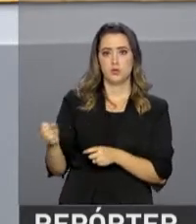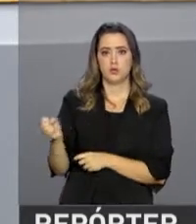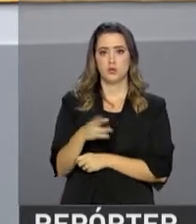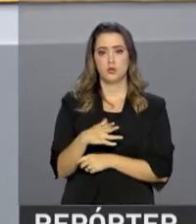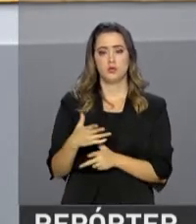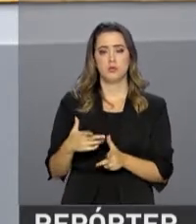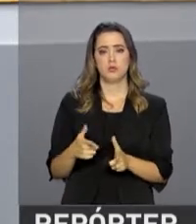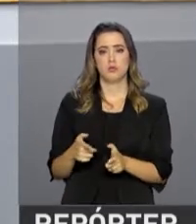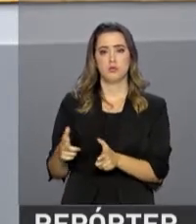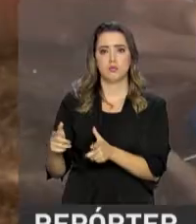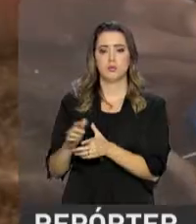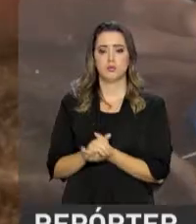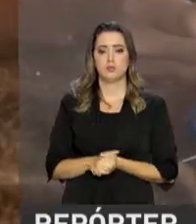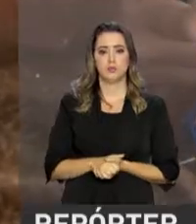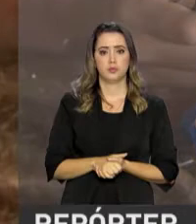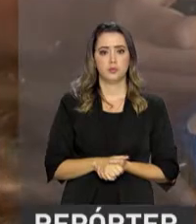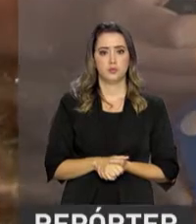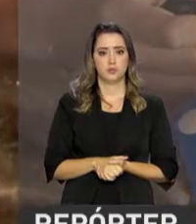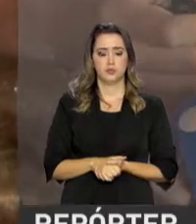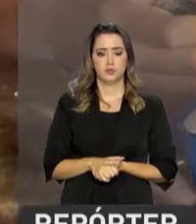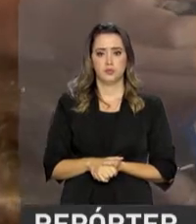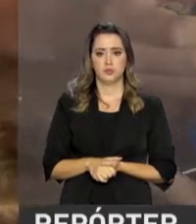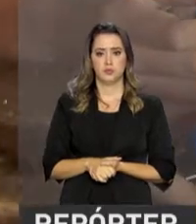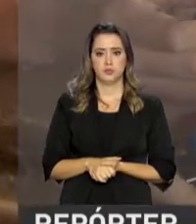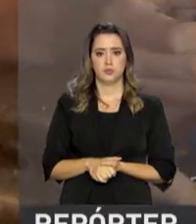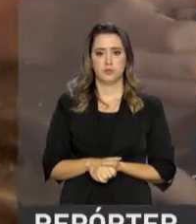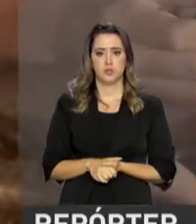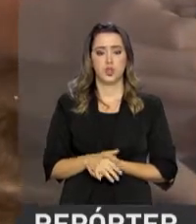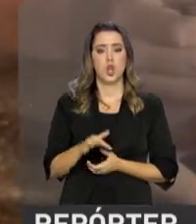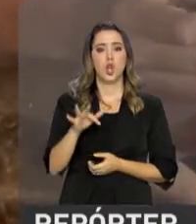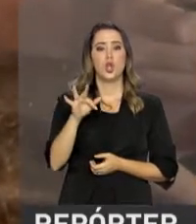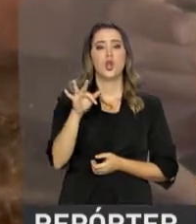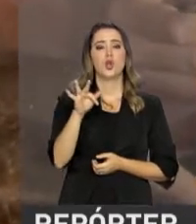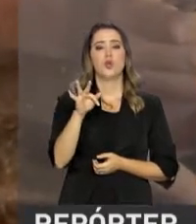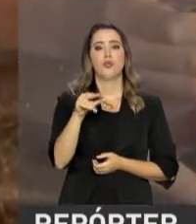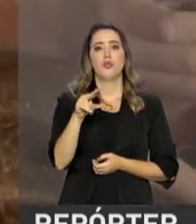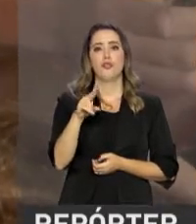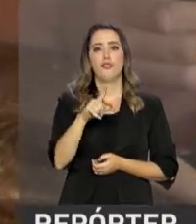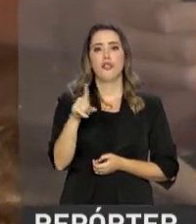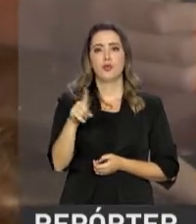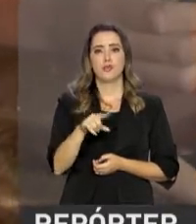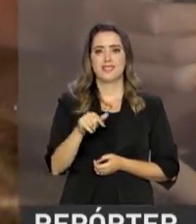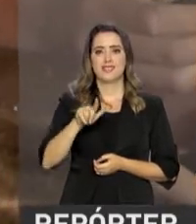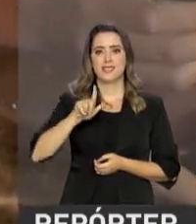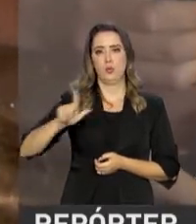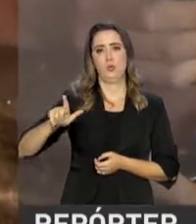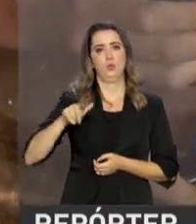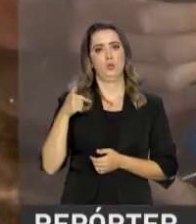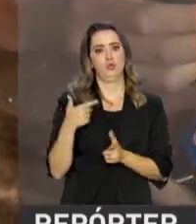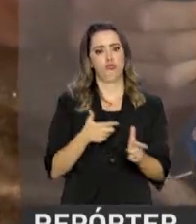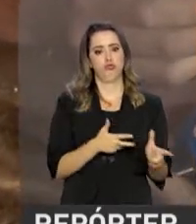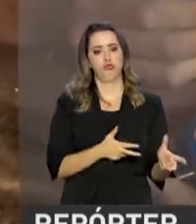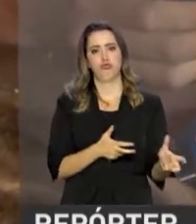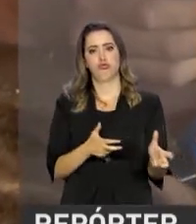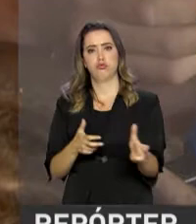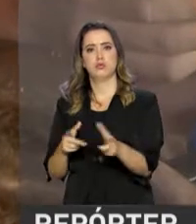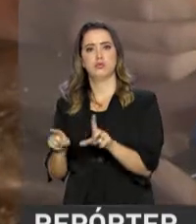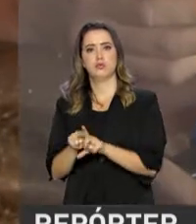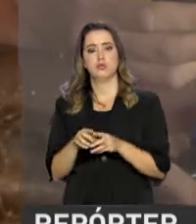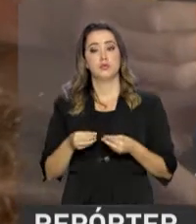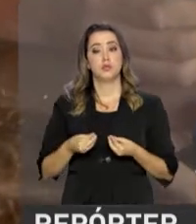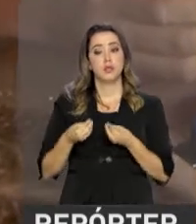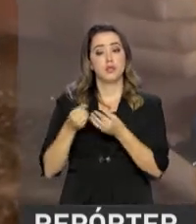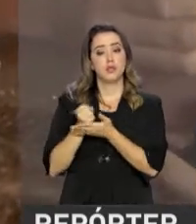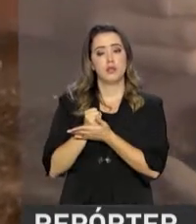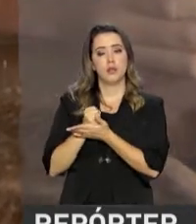novos armamentos. Esses fuzis serão destinados à Secretaria de Segurança Pública, à